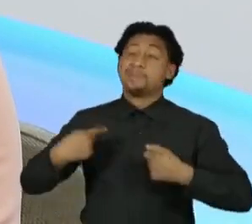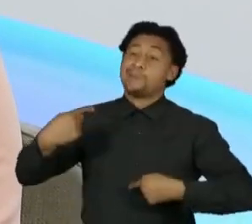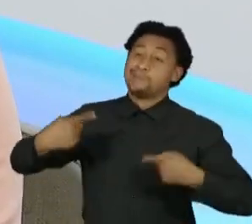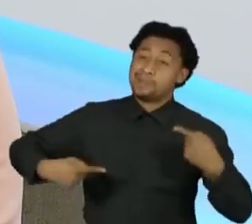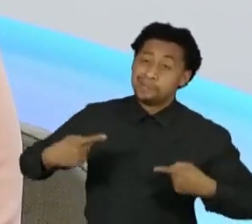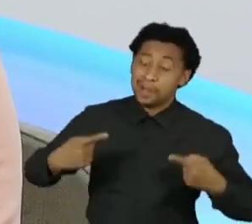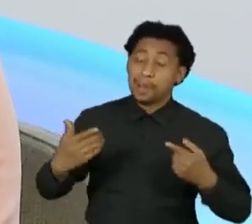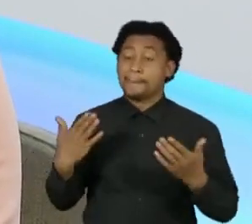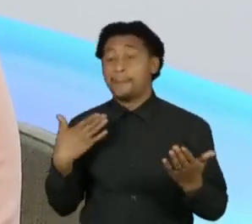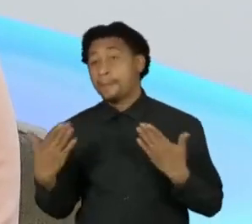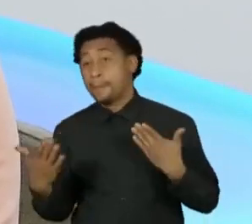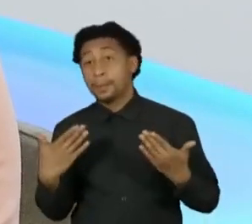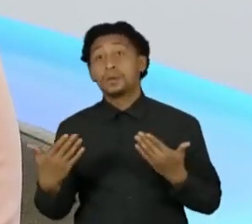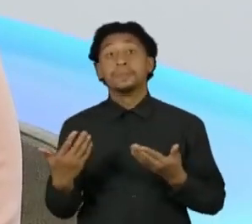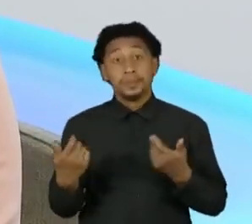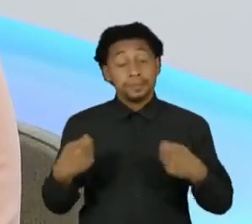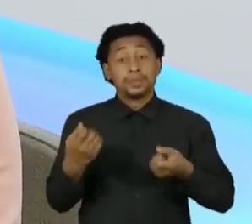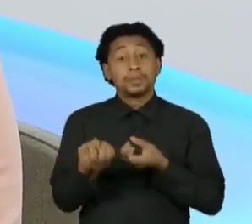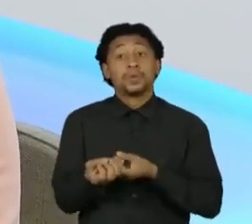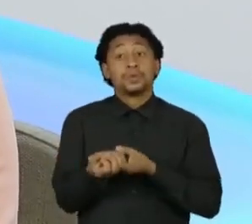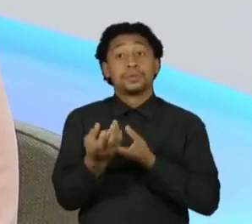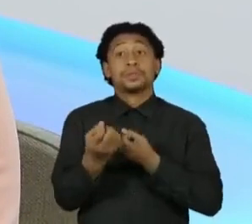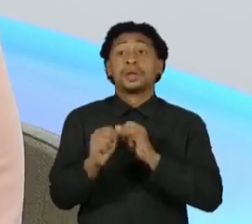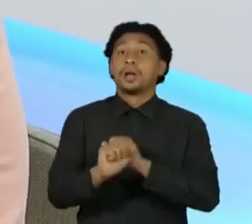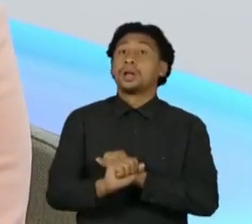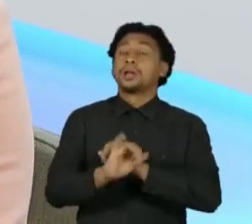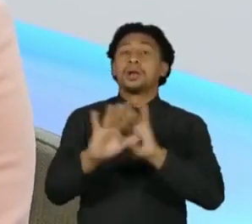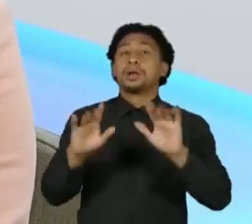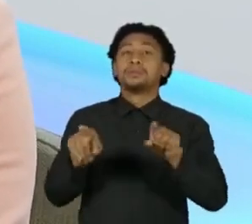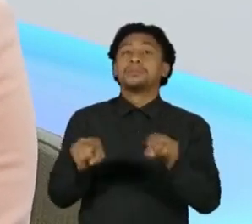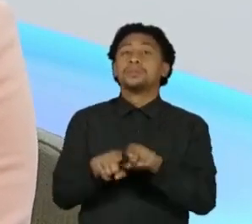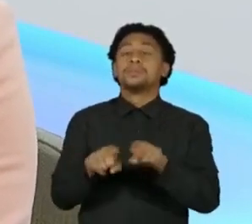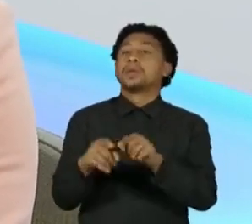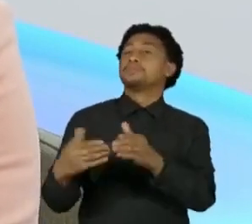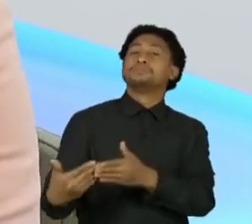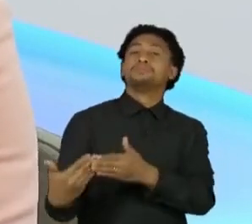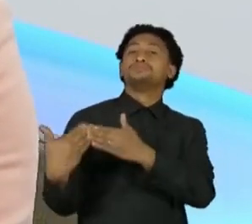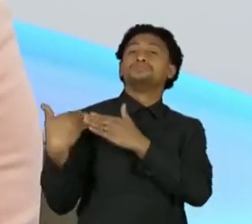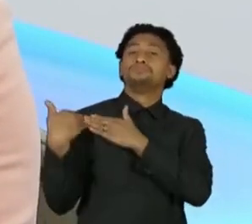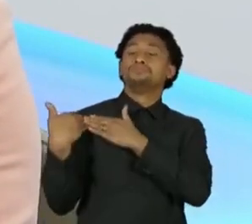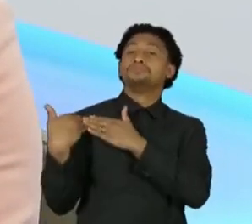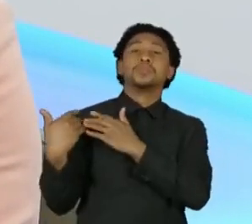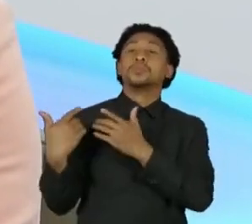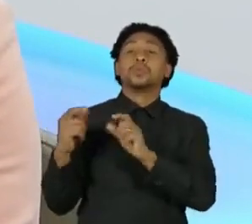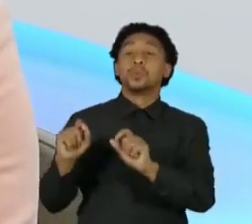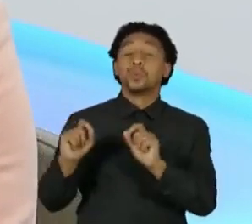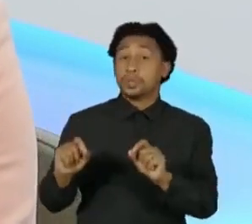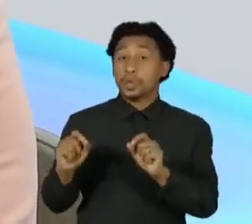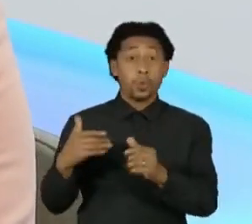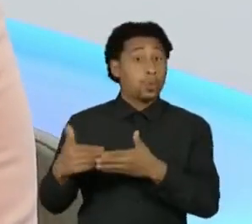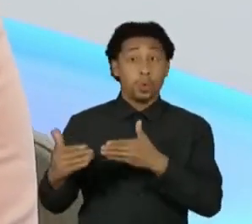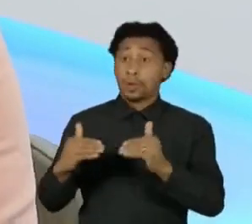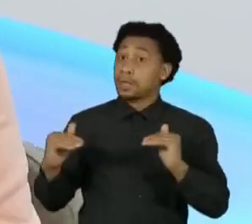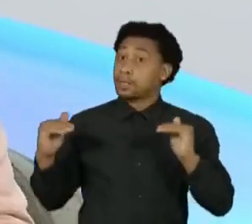mas também exige clareza, transparência na compreensão do que é o papel do membro da instituição de qualquer nível e na sua chefia. Certo.